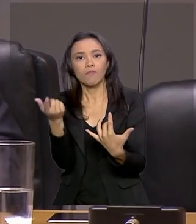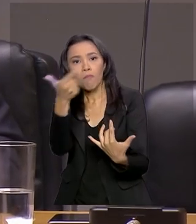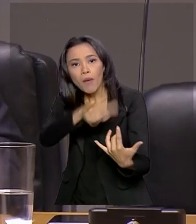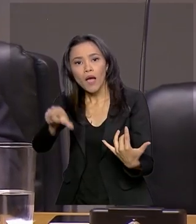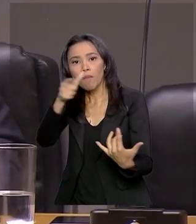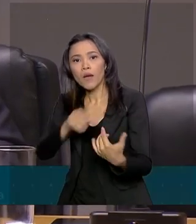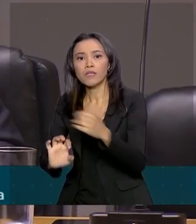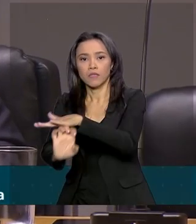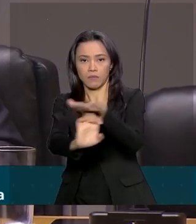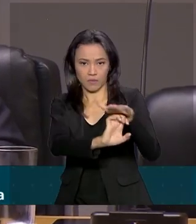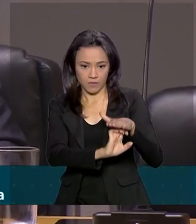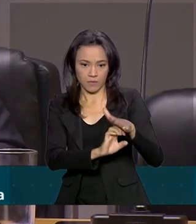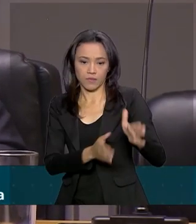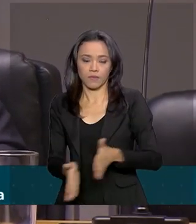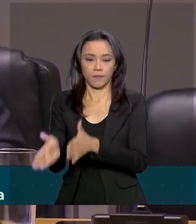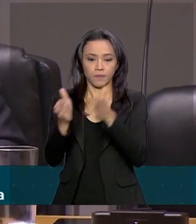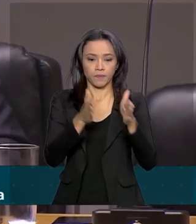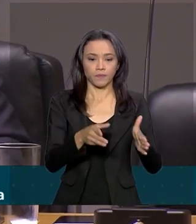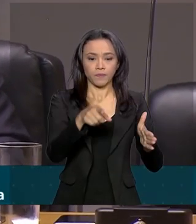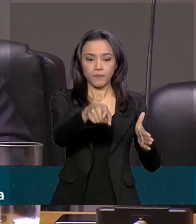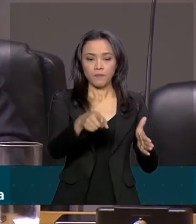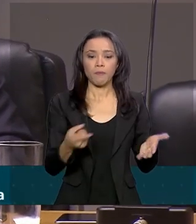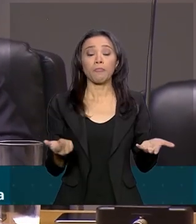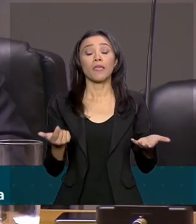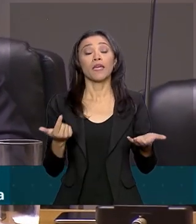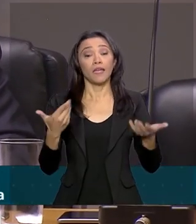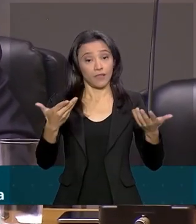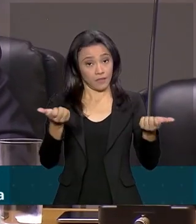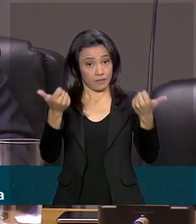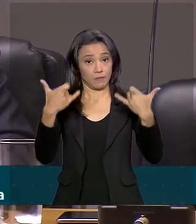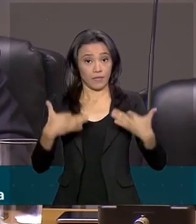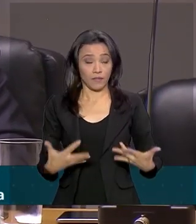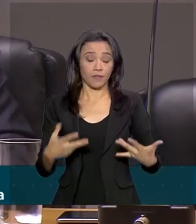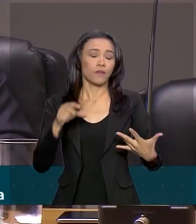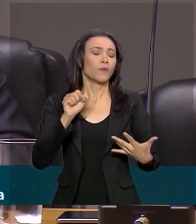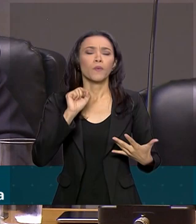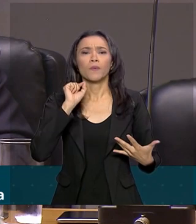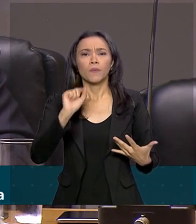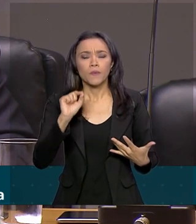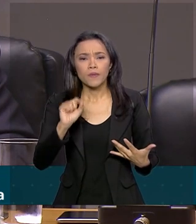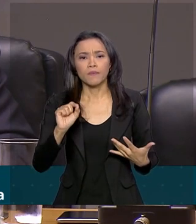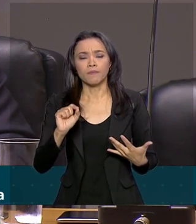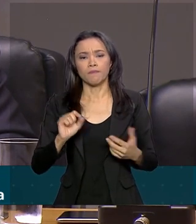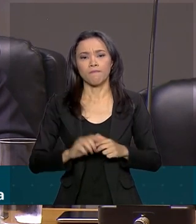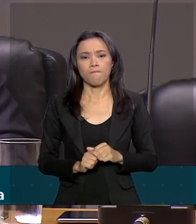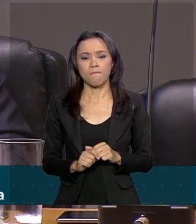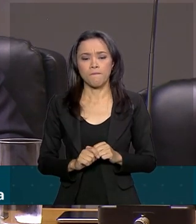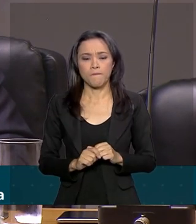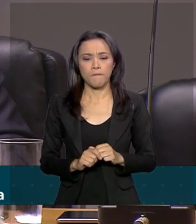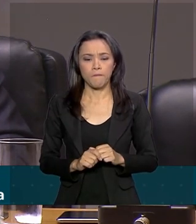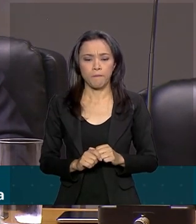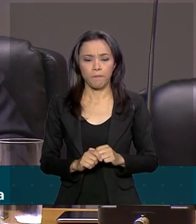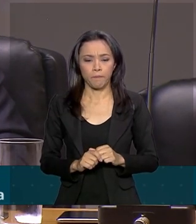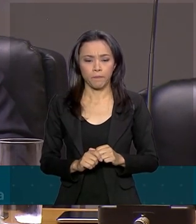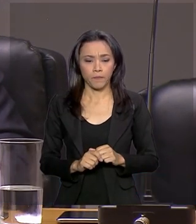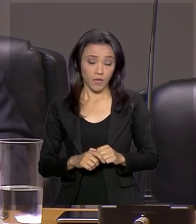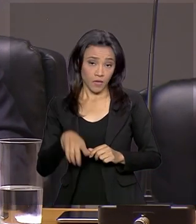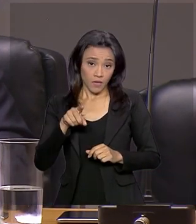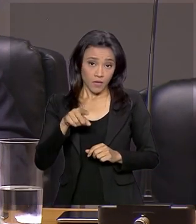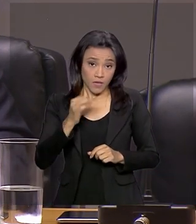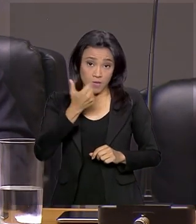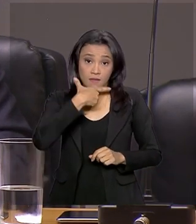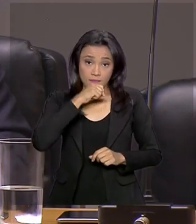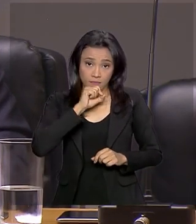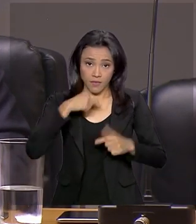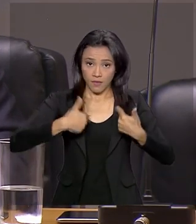uma nobreza para esse título, que já é o que o produtor